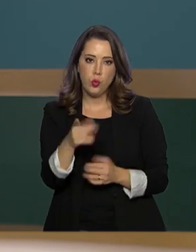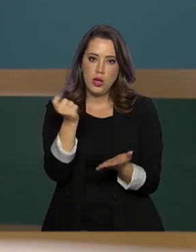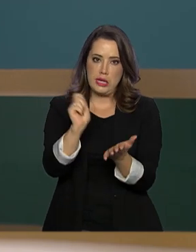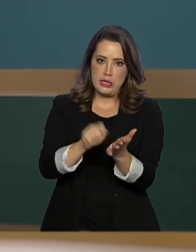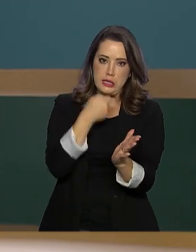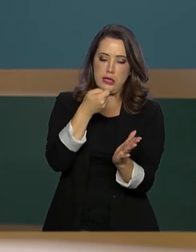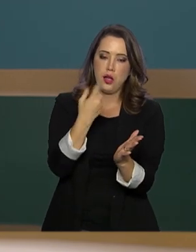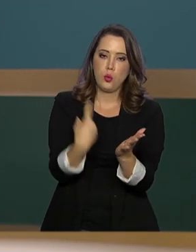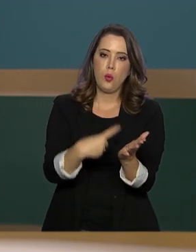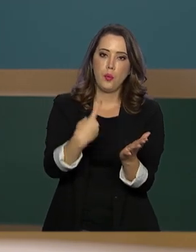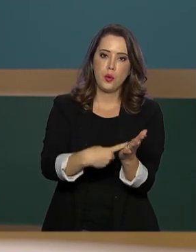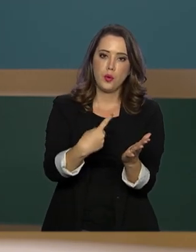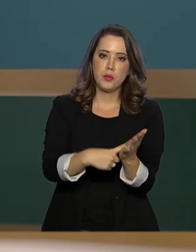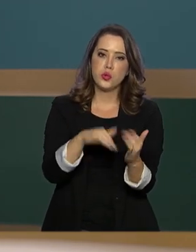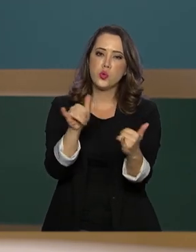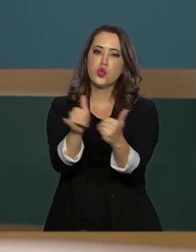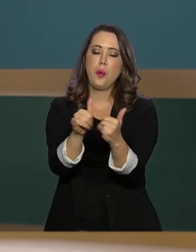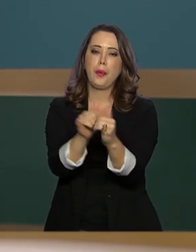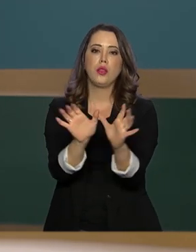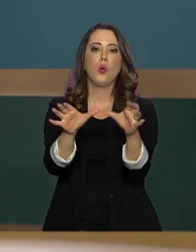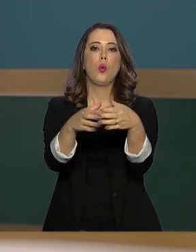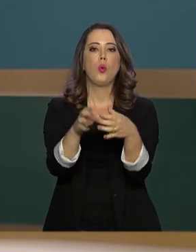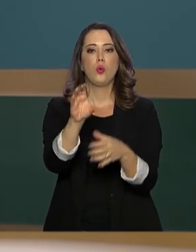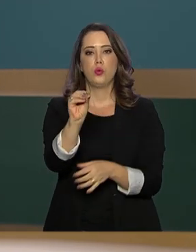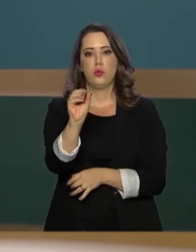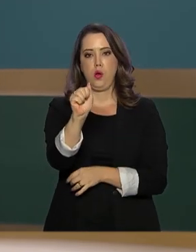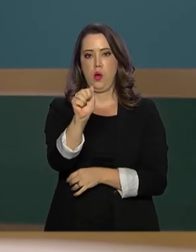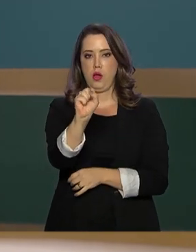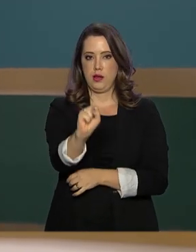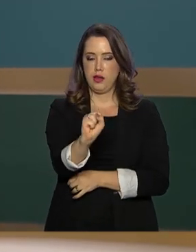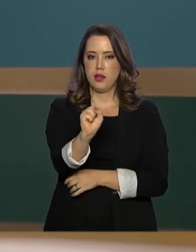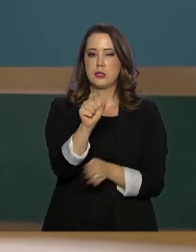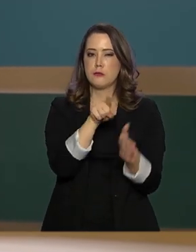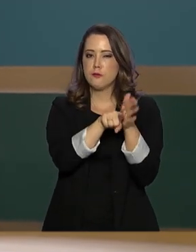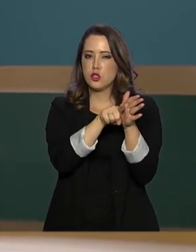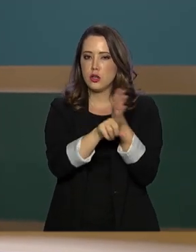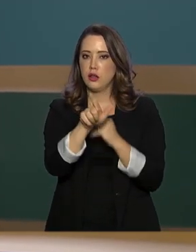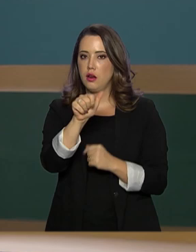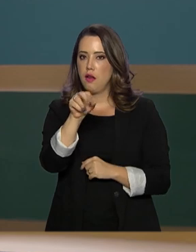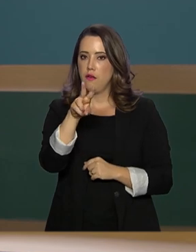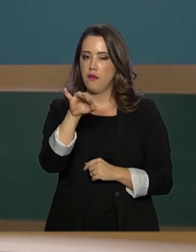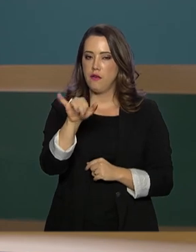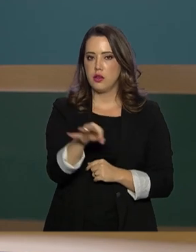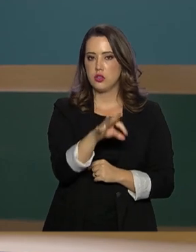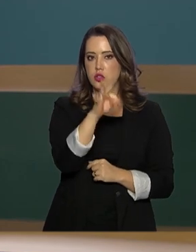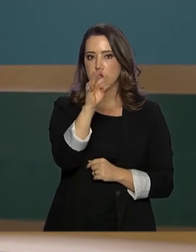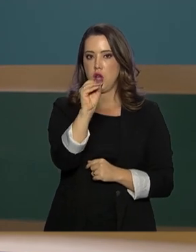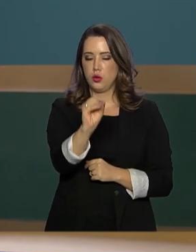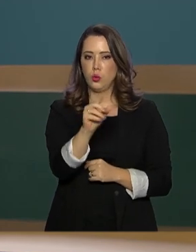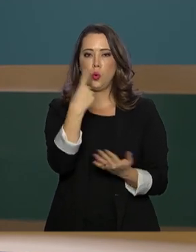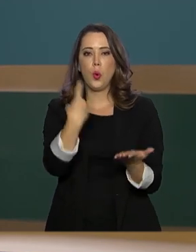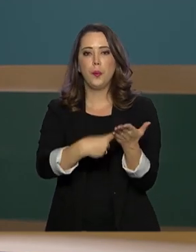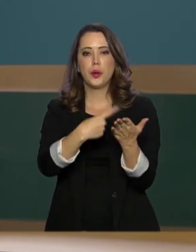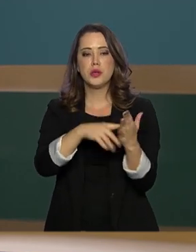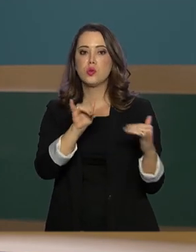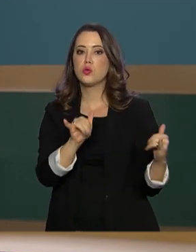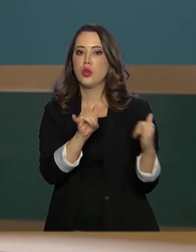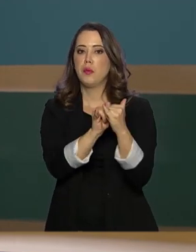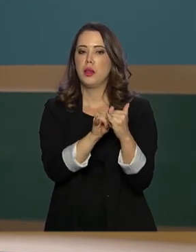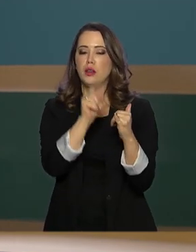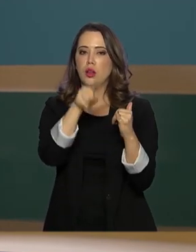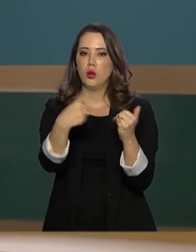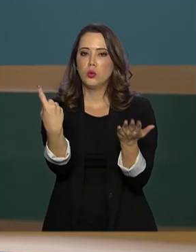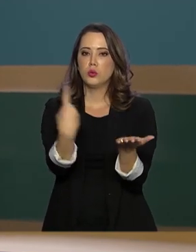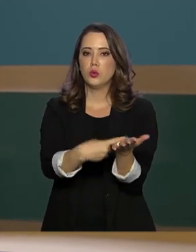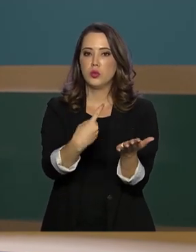assinaram um acordo de leniência com o Grupo OAS investigado na Operação Lava Jato. O acordo de leniência é fechado quando o